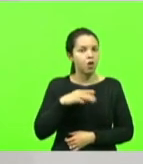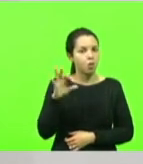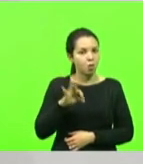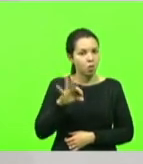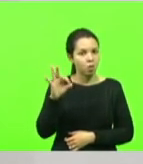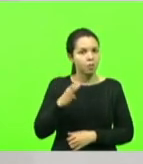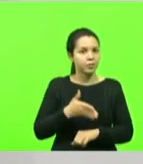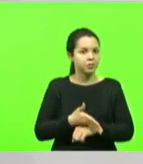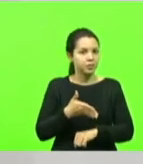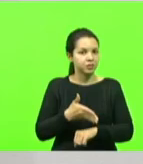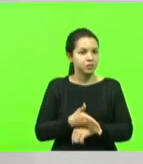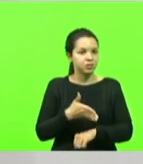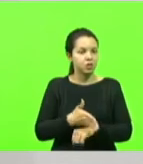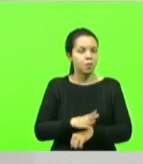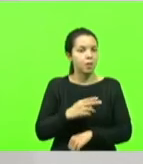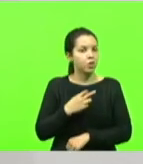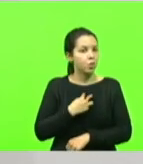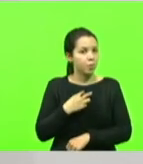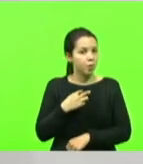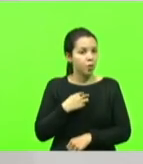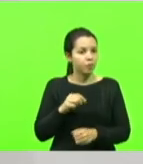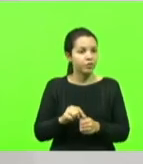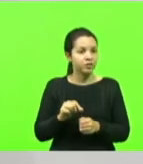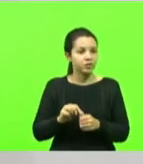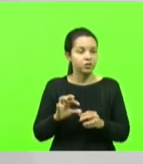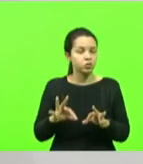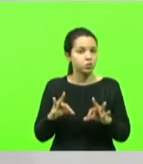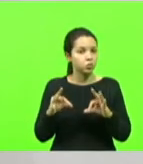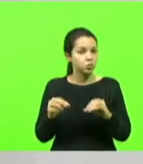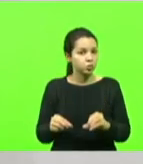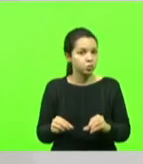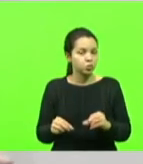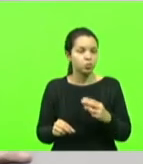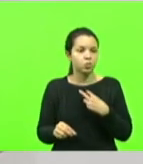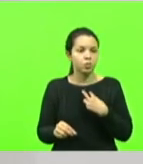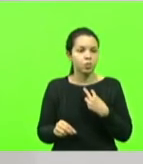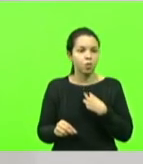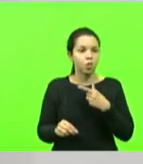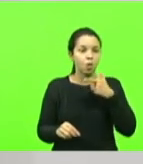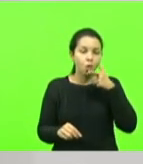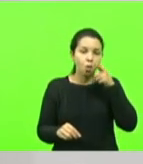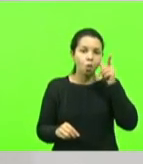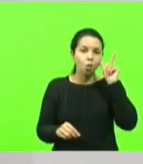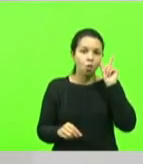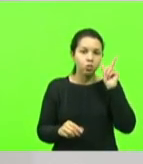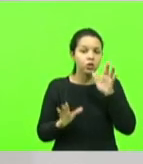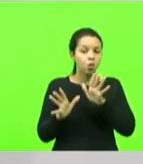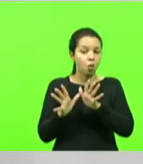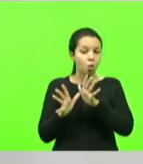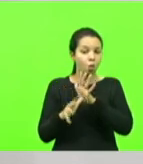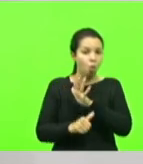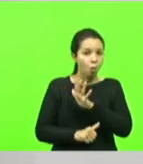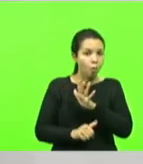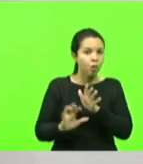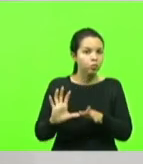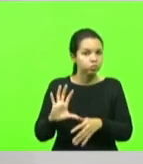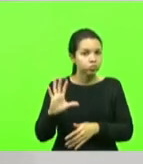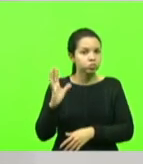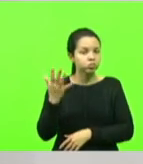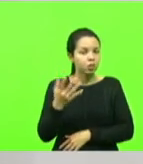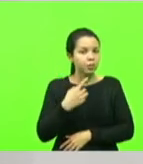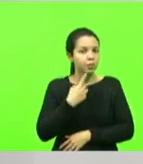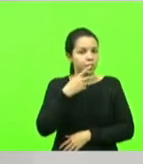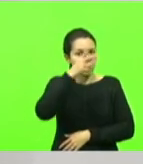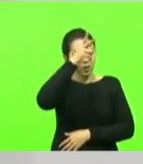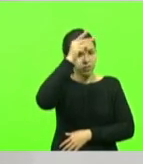pode fazer tudo o que tem que ser feito. Então, ontem, após esse roubo, o prefeito Douglas fez